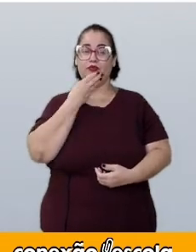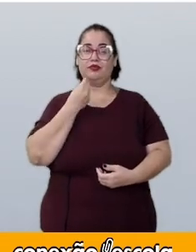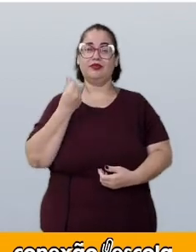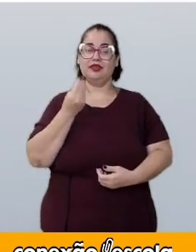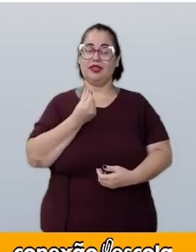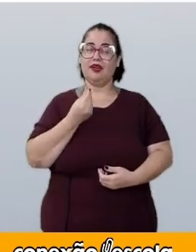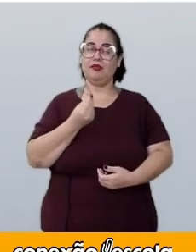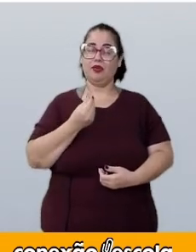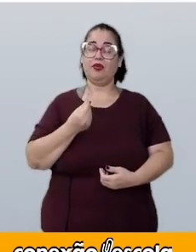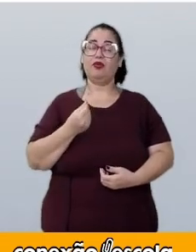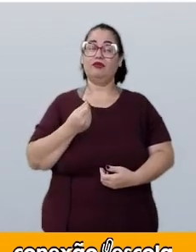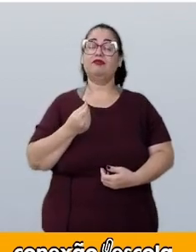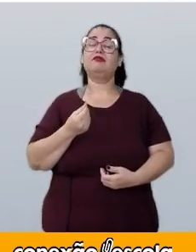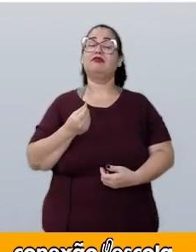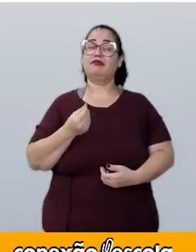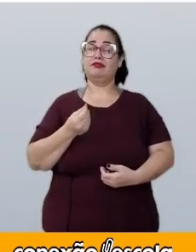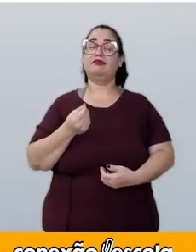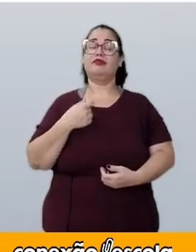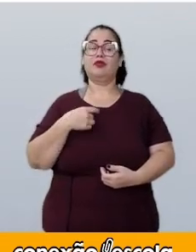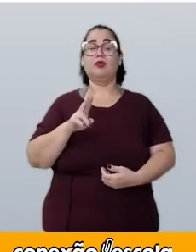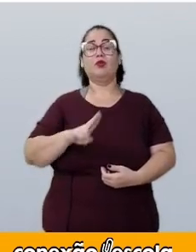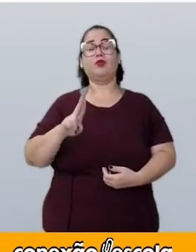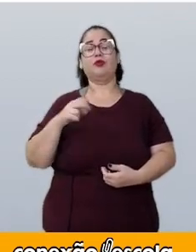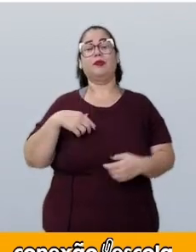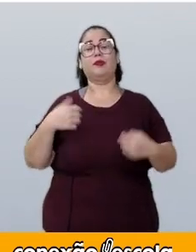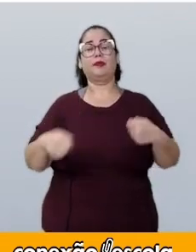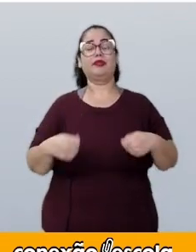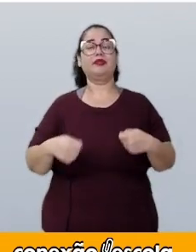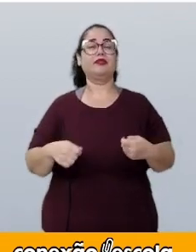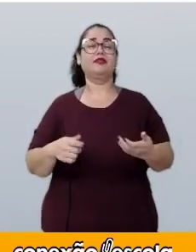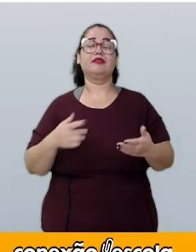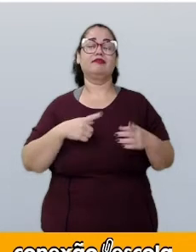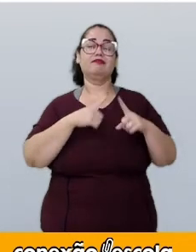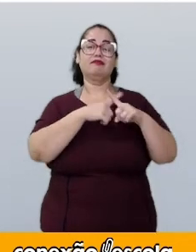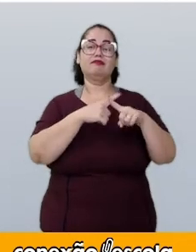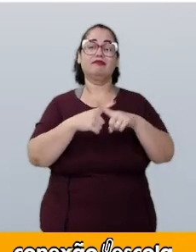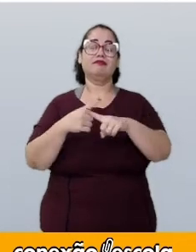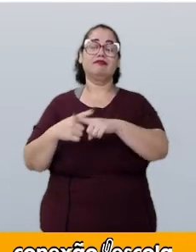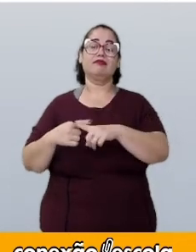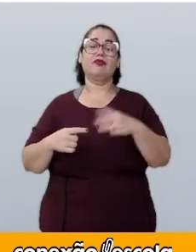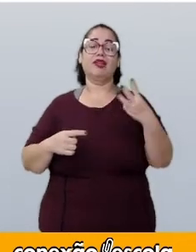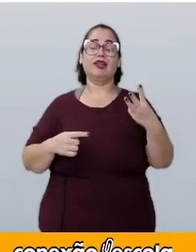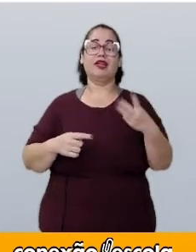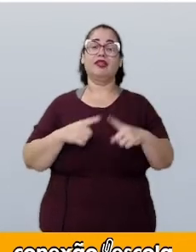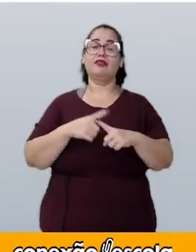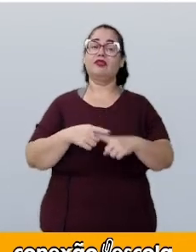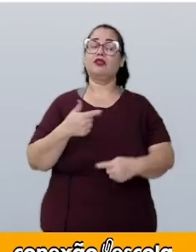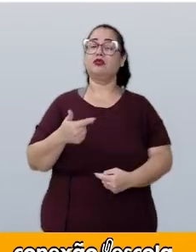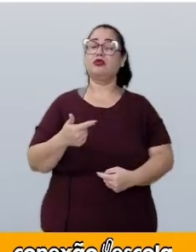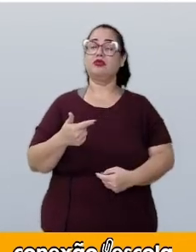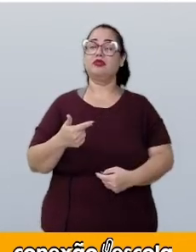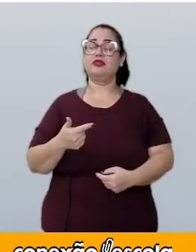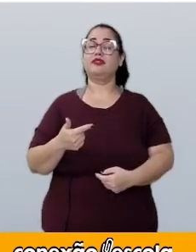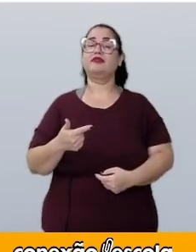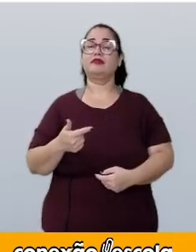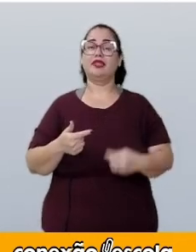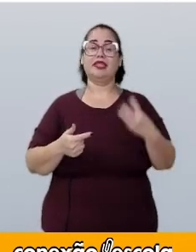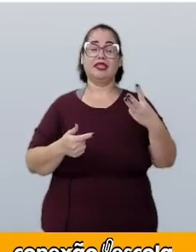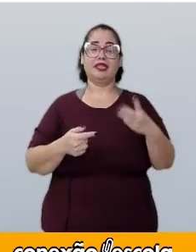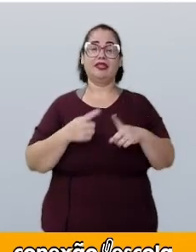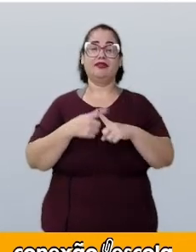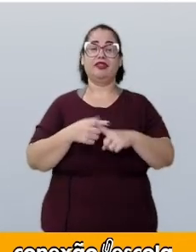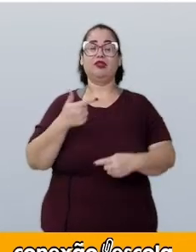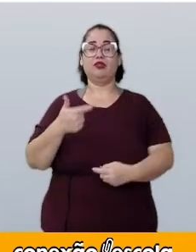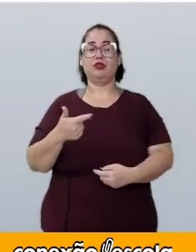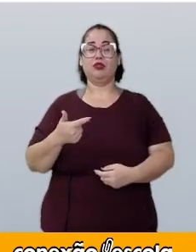diferentes de sucos, eu só preciso multiplicar três vezes dois. Três vezes